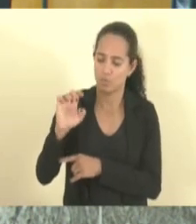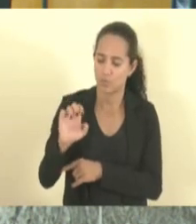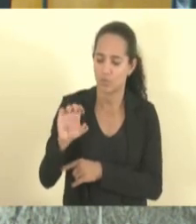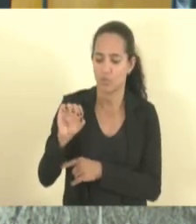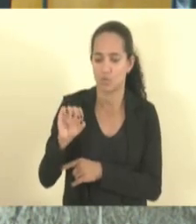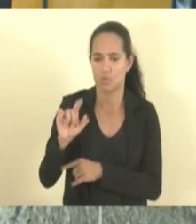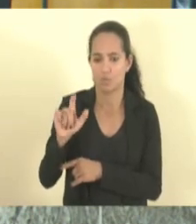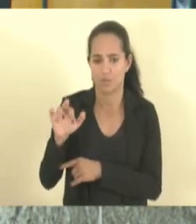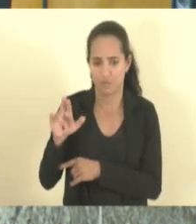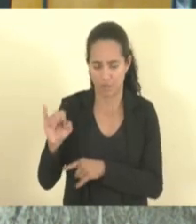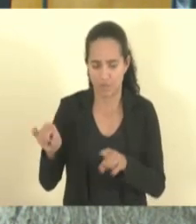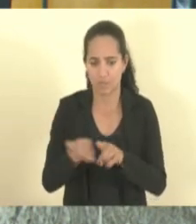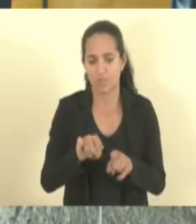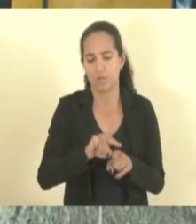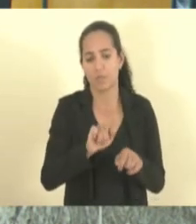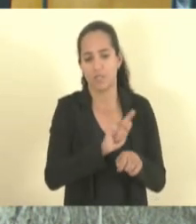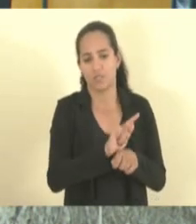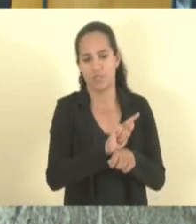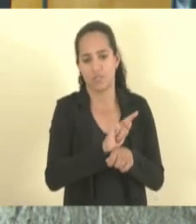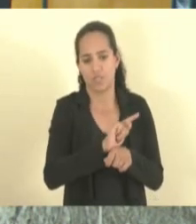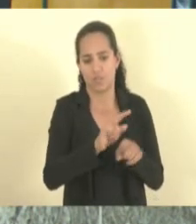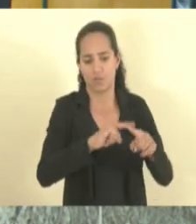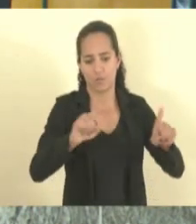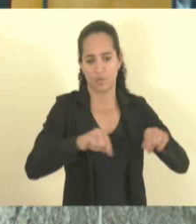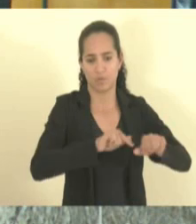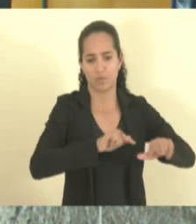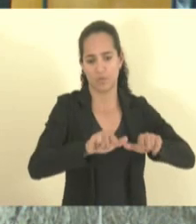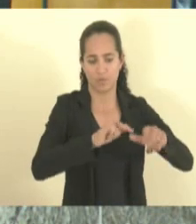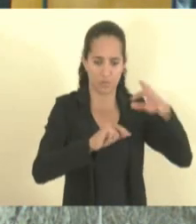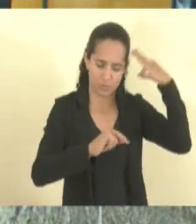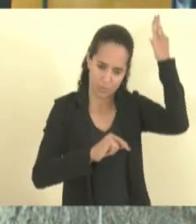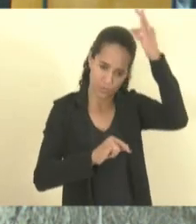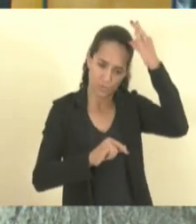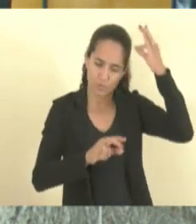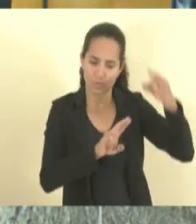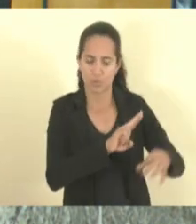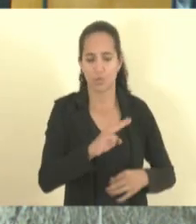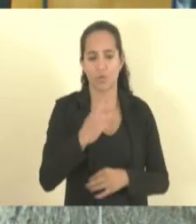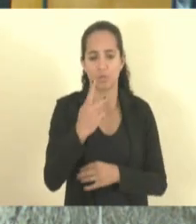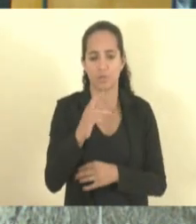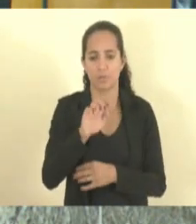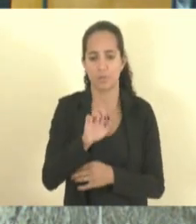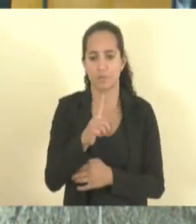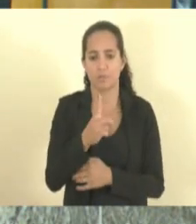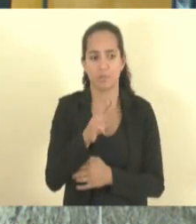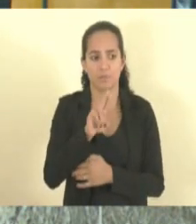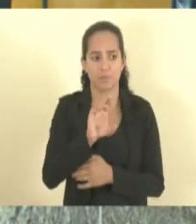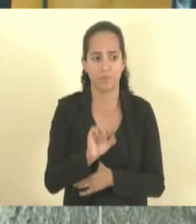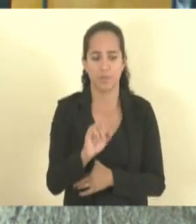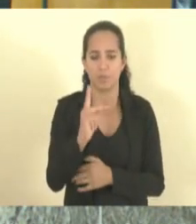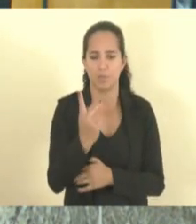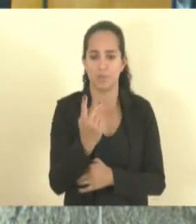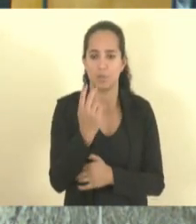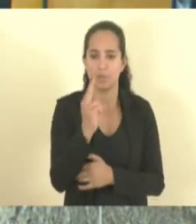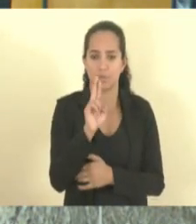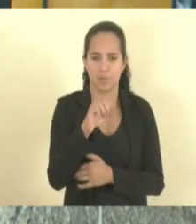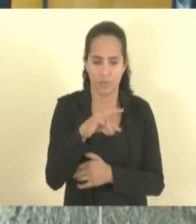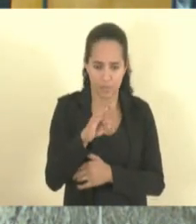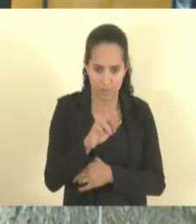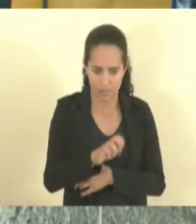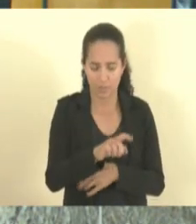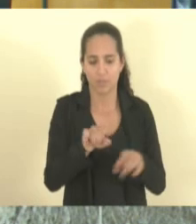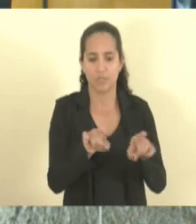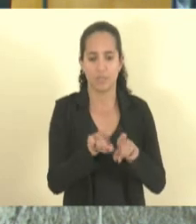também o Gerente do Escritório da Superintendência do Estado do Espírito Santo, o ilustríssimo senhor Pedro Henrique Barbosa e o Gerente